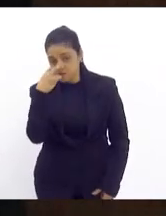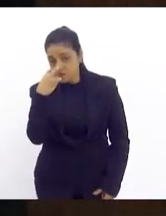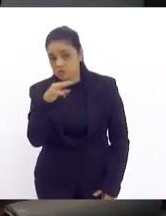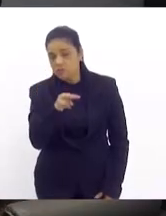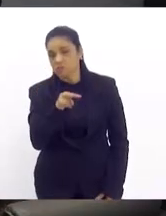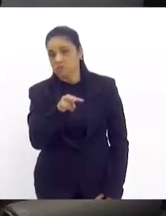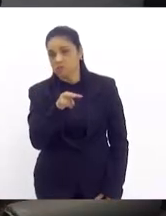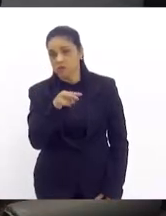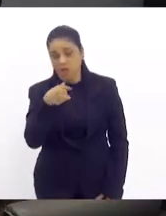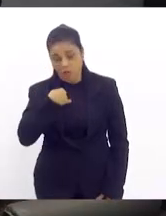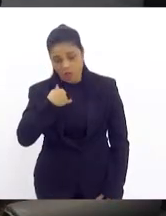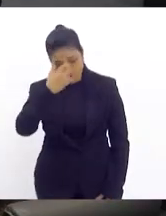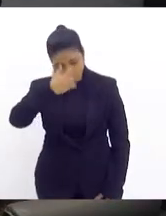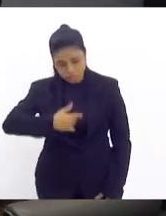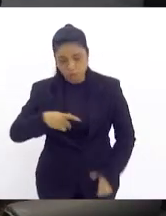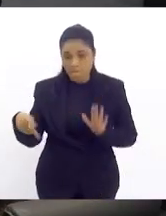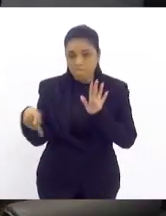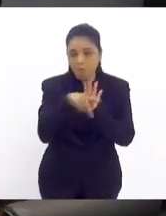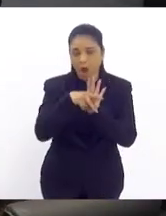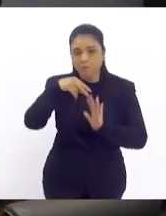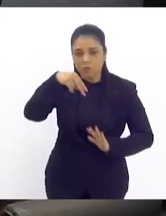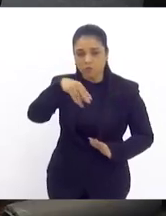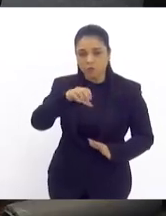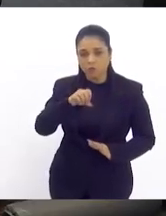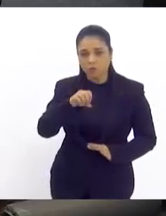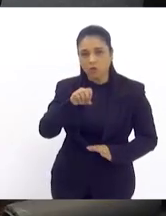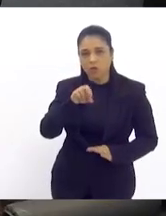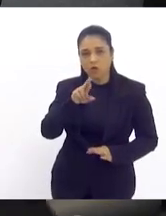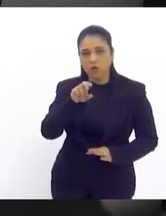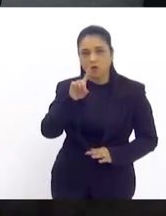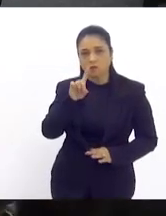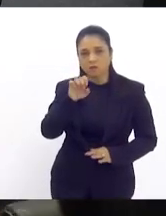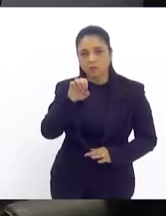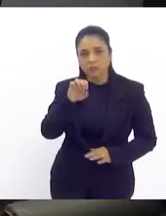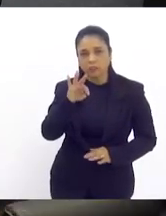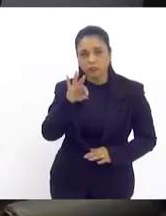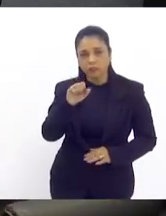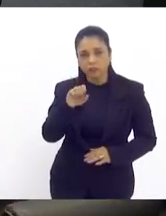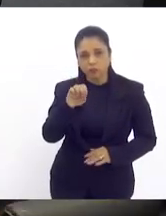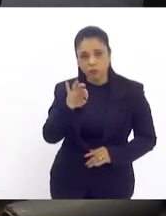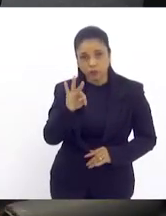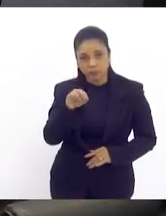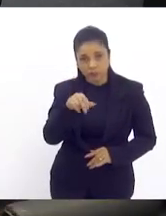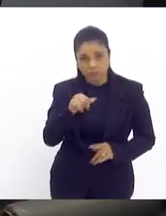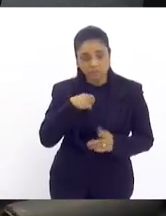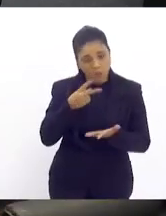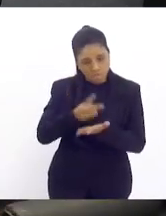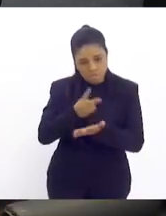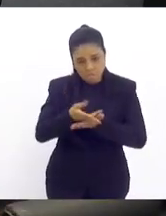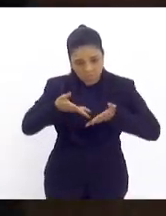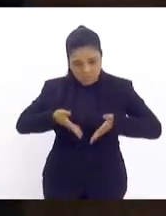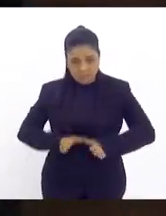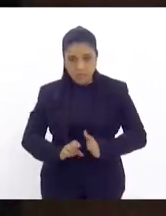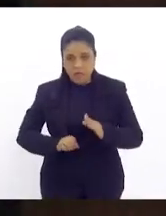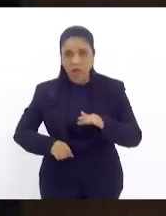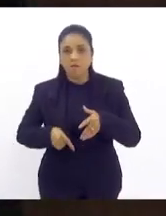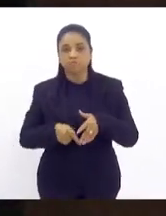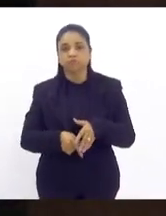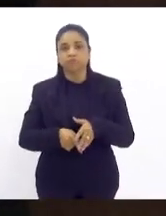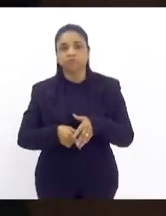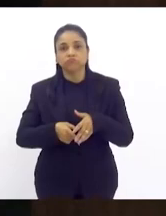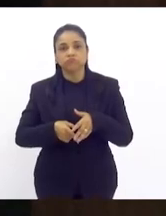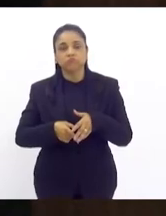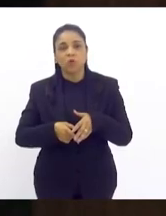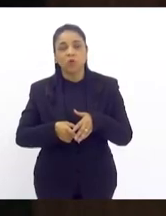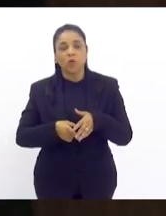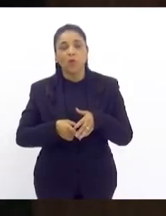porque eu sou nordestina e não mudo nunca, eu nasci no nordeste e hoje eu sou baioca, e a gente não pode deixar,